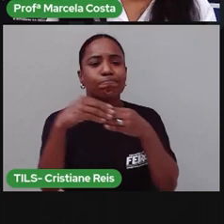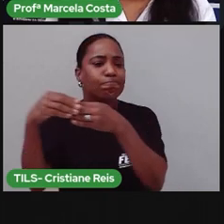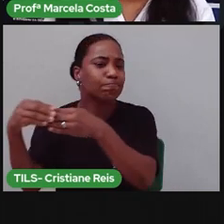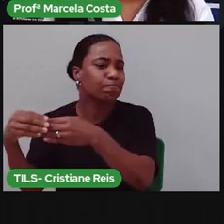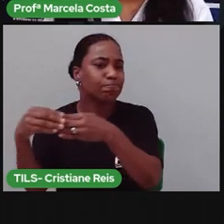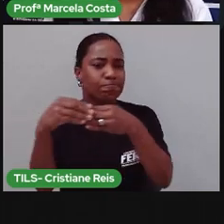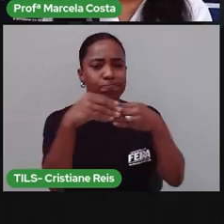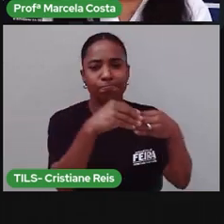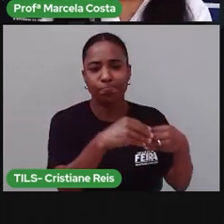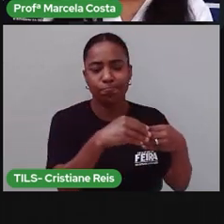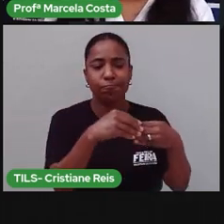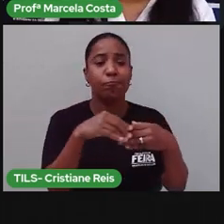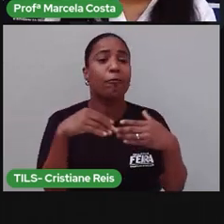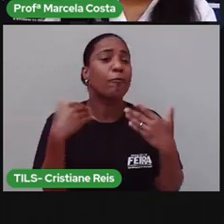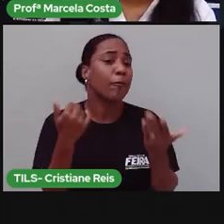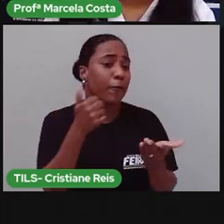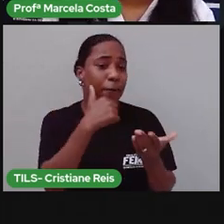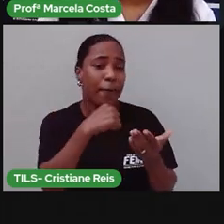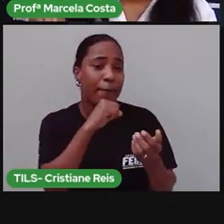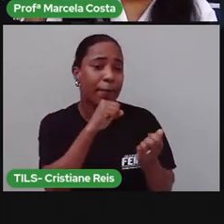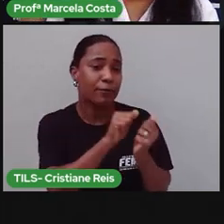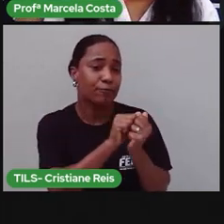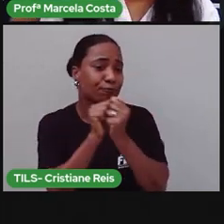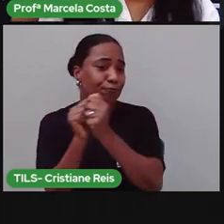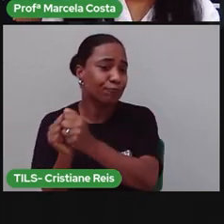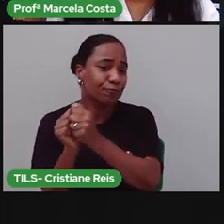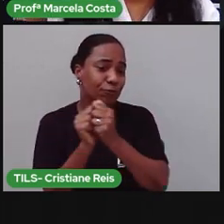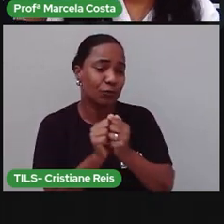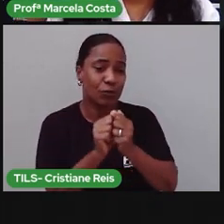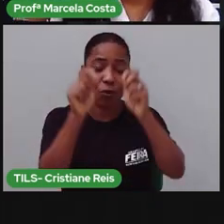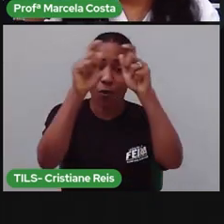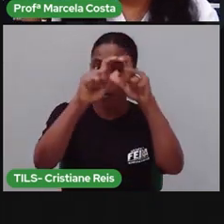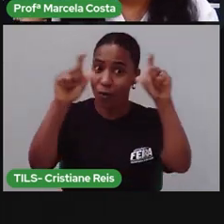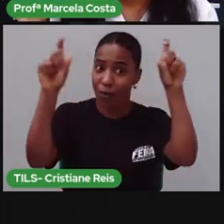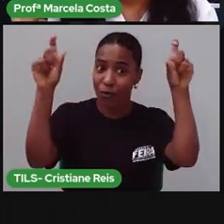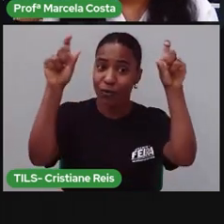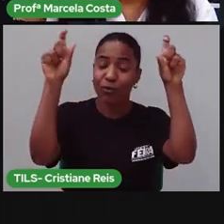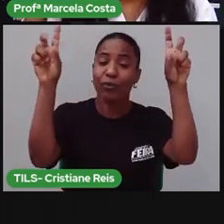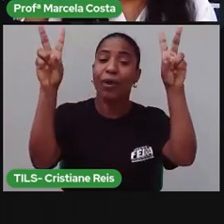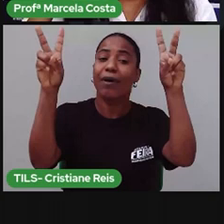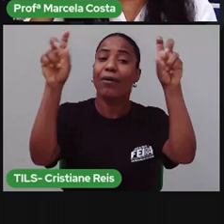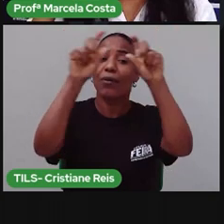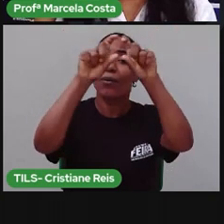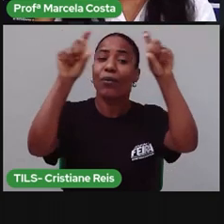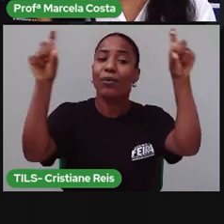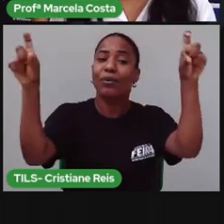você e sua mãe. Você não tem que ler o letreiro que vem lá no ônibus?